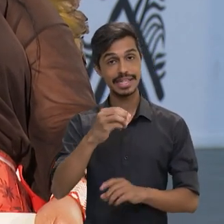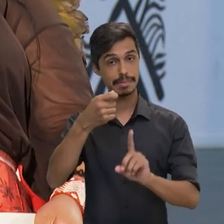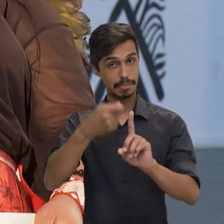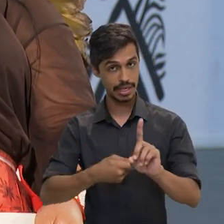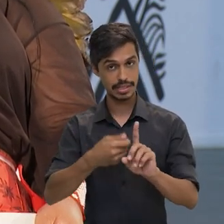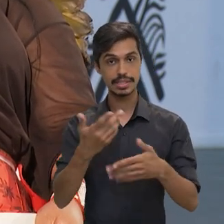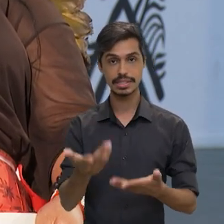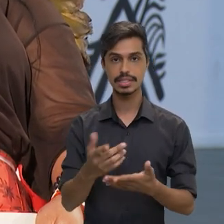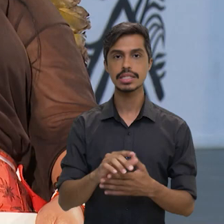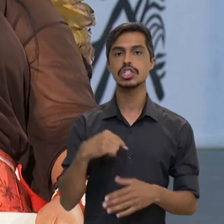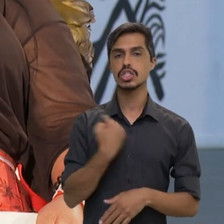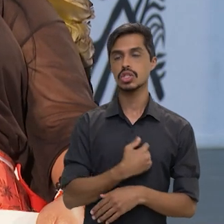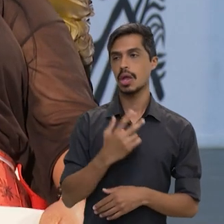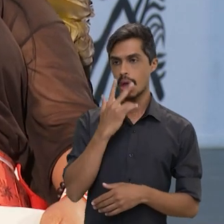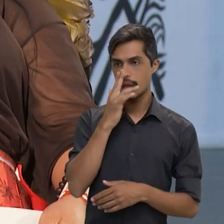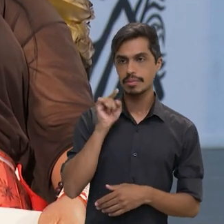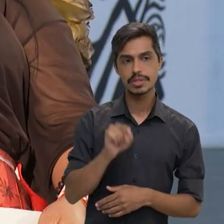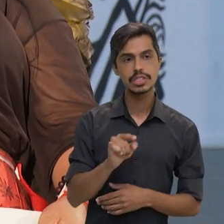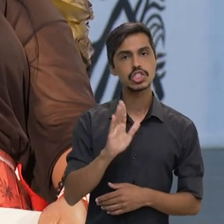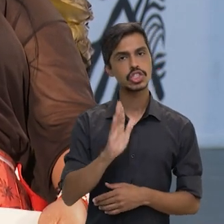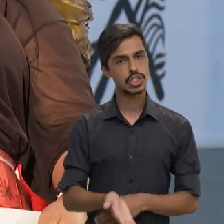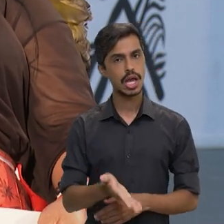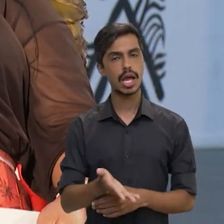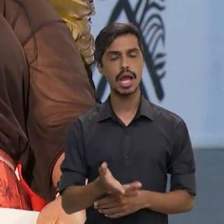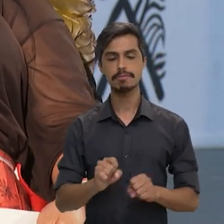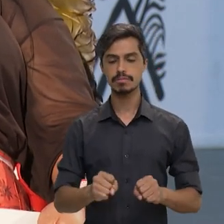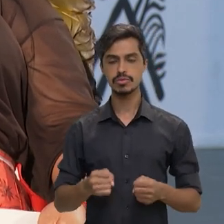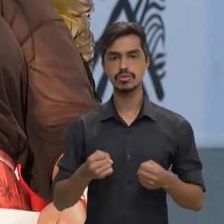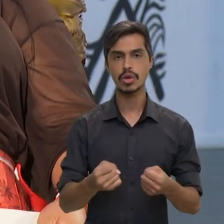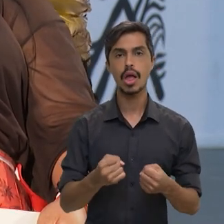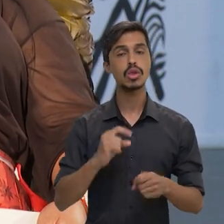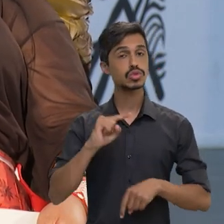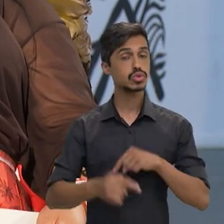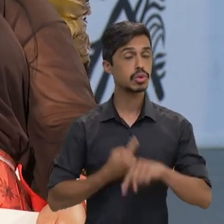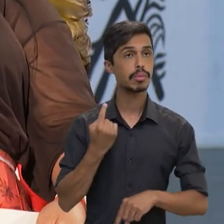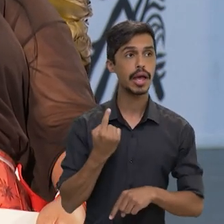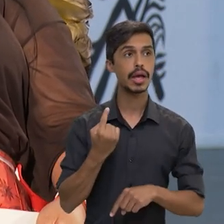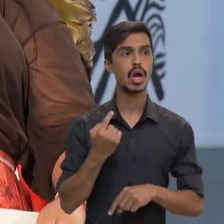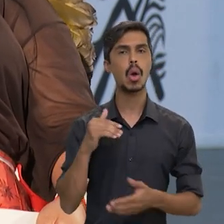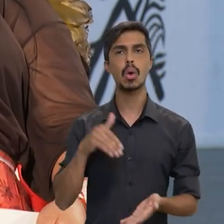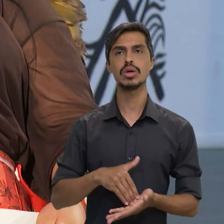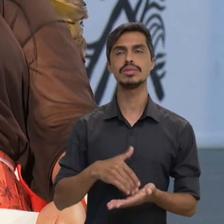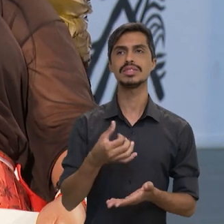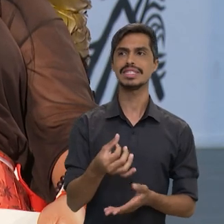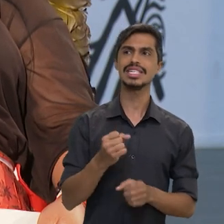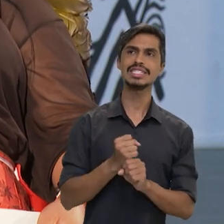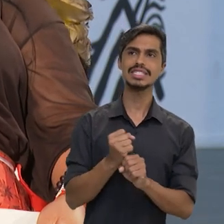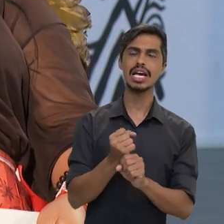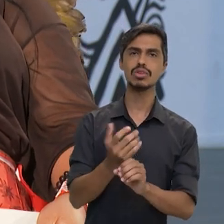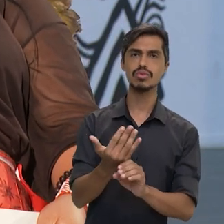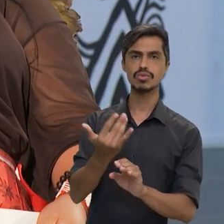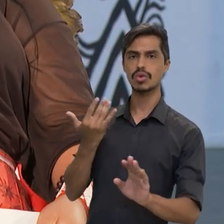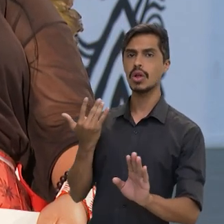né? Que a gente considera já ações que superam os últimos seis anos,